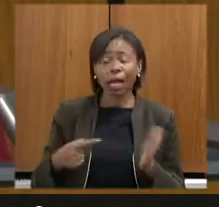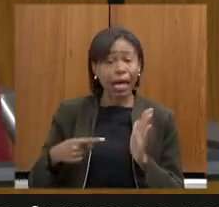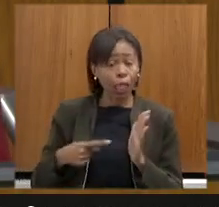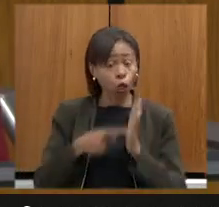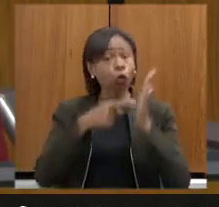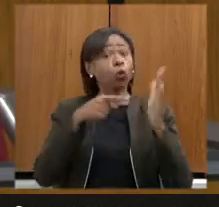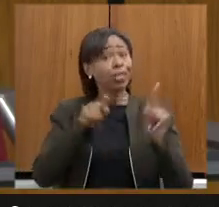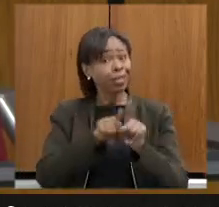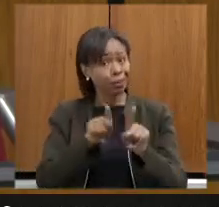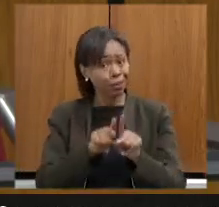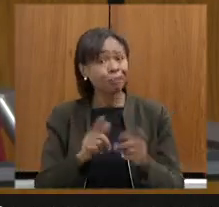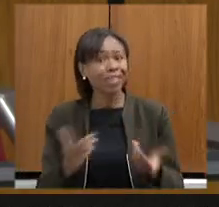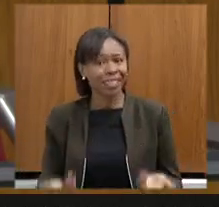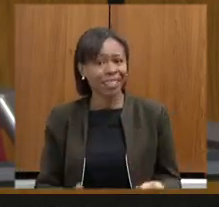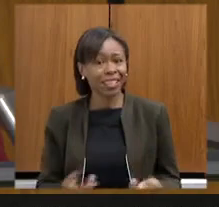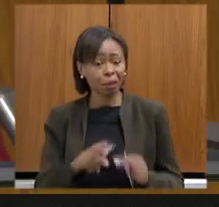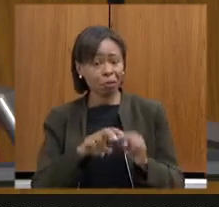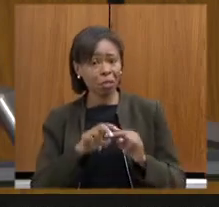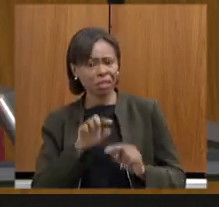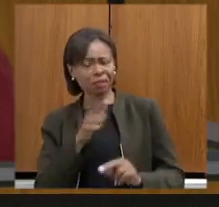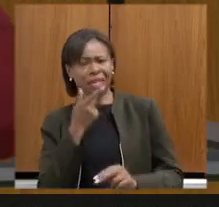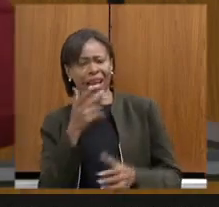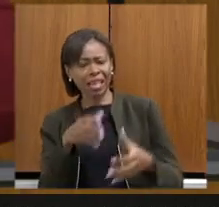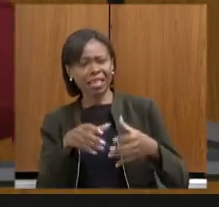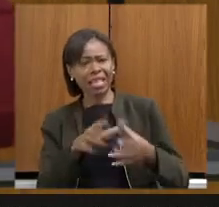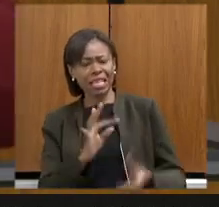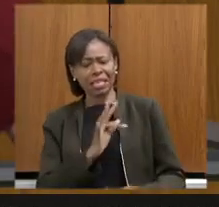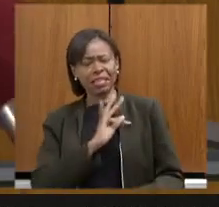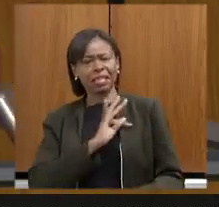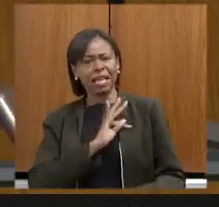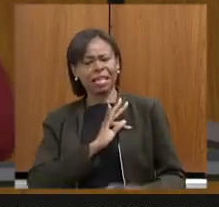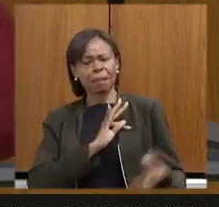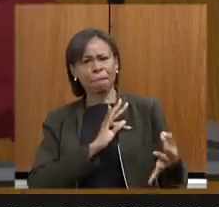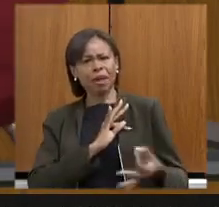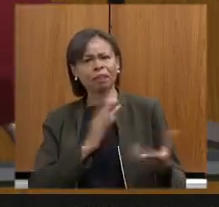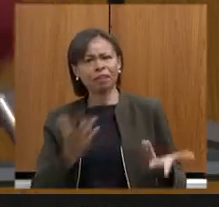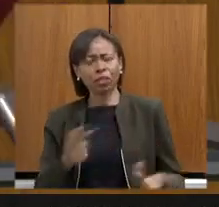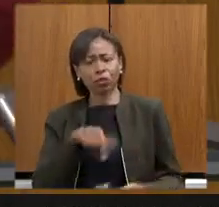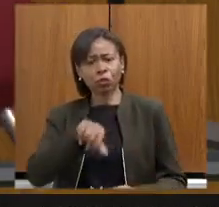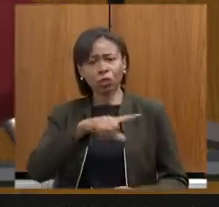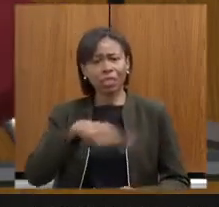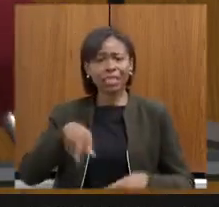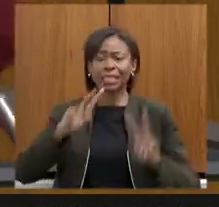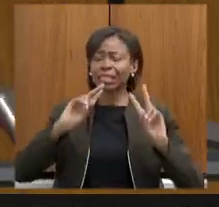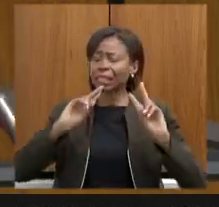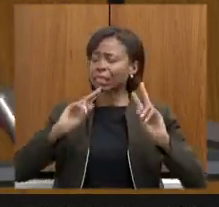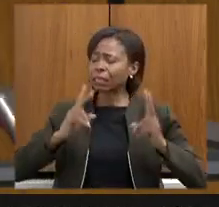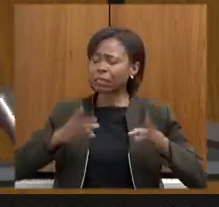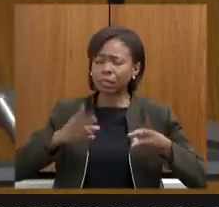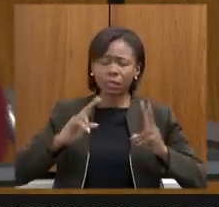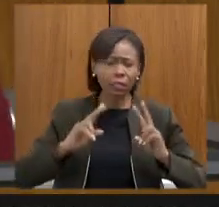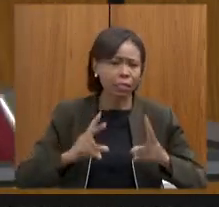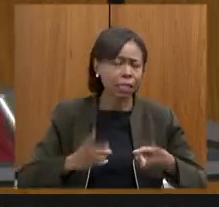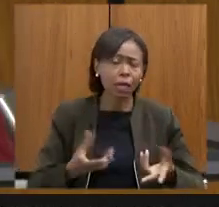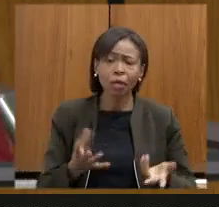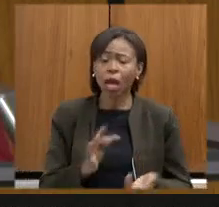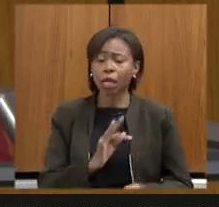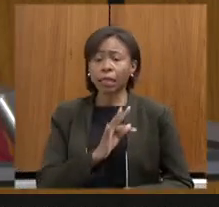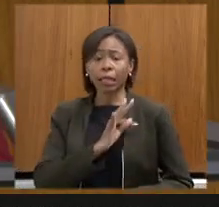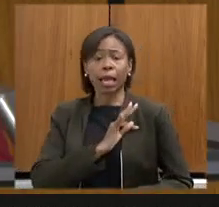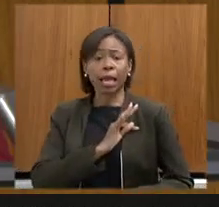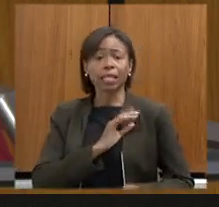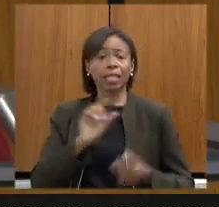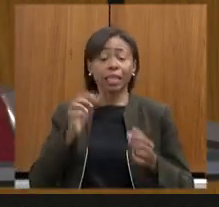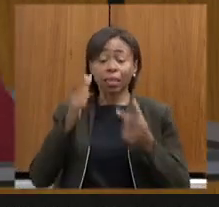isso que a técnica está perfeita porque vocês cuidam para que toda a legislação e toda a técnica esteja de acordo com os interesses das